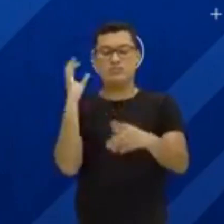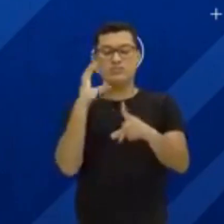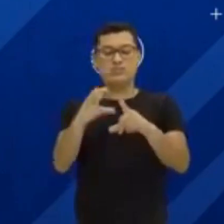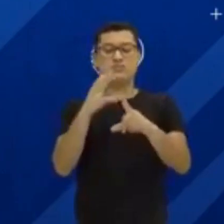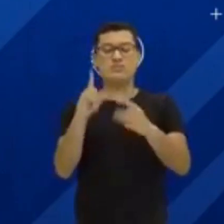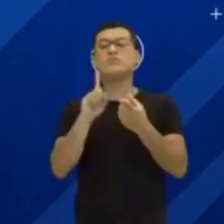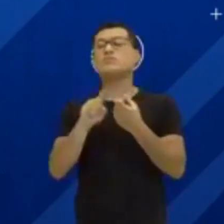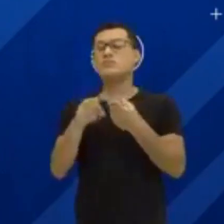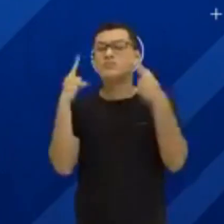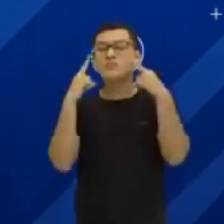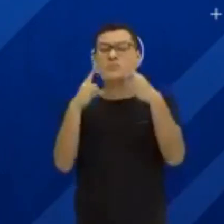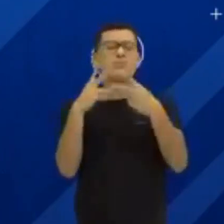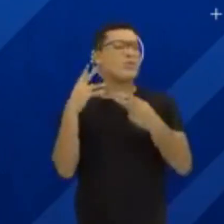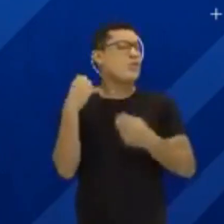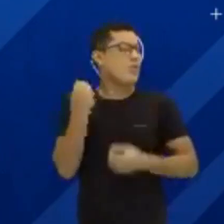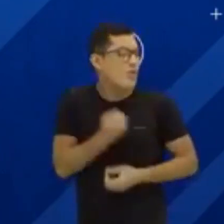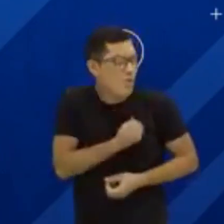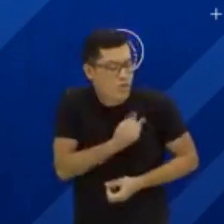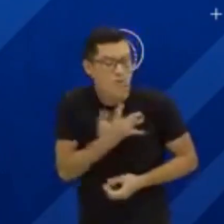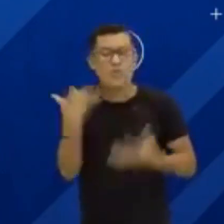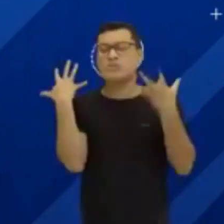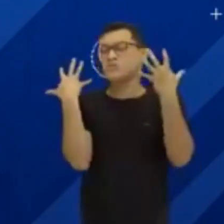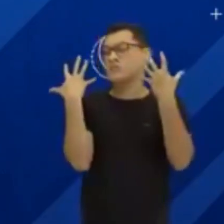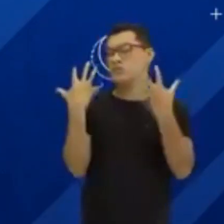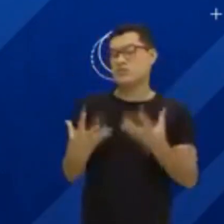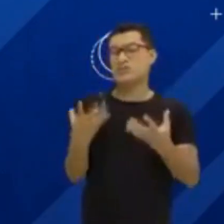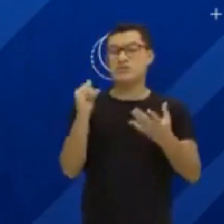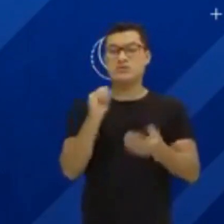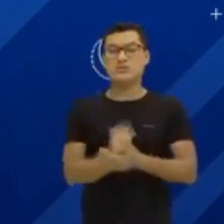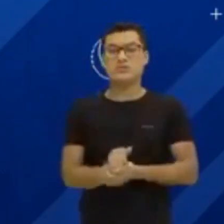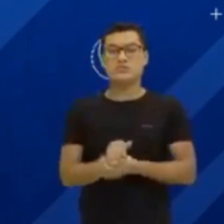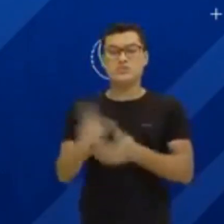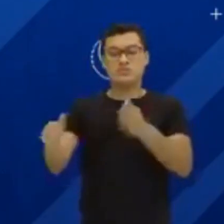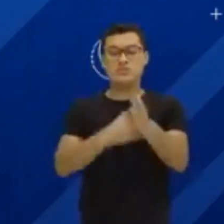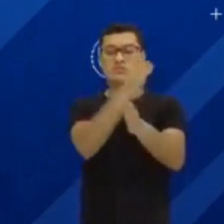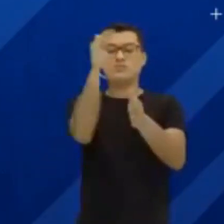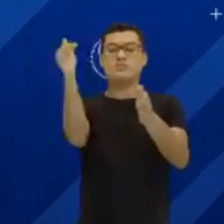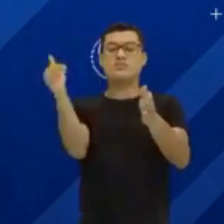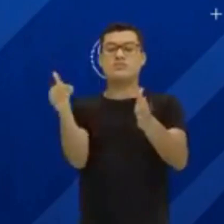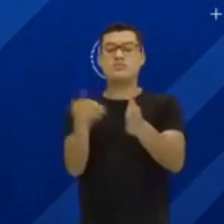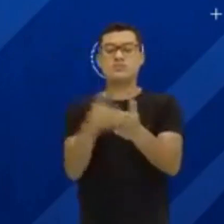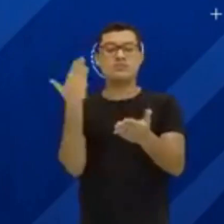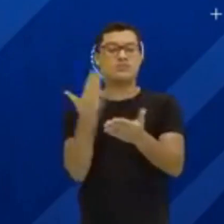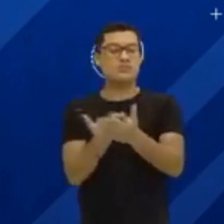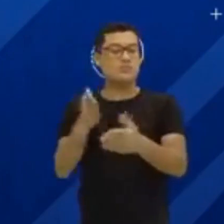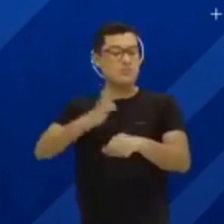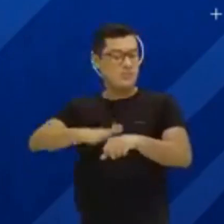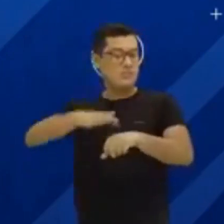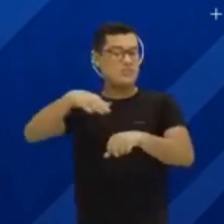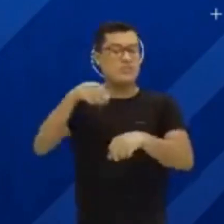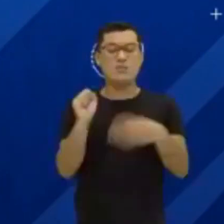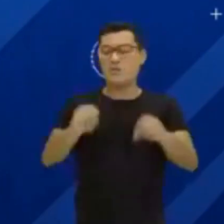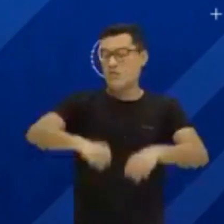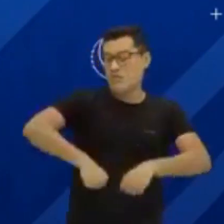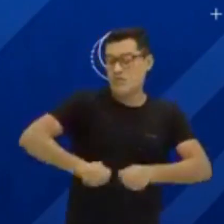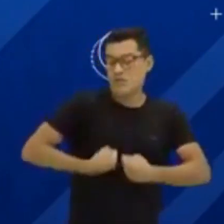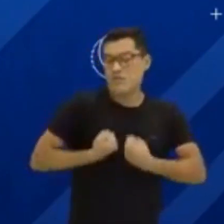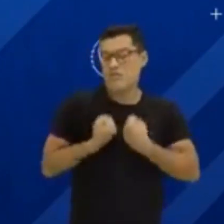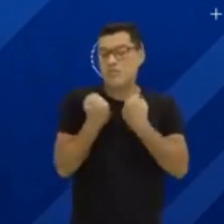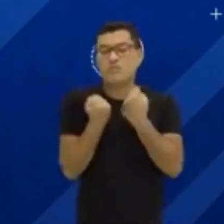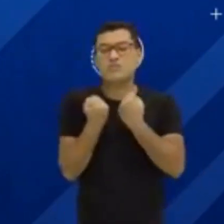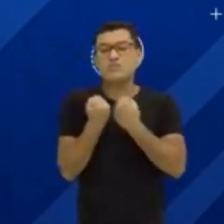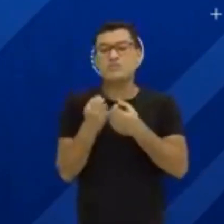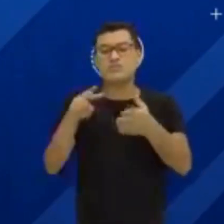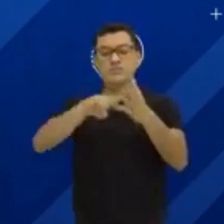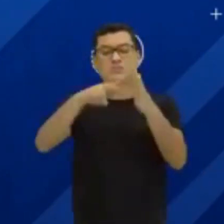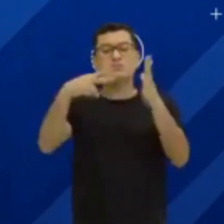e assiste a aula quantas vezes você quiser. Nossas aulas são consideradas como reforço escolar. Isso significa